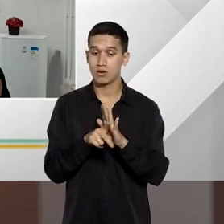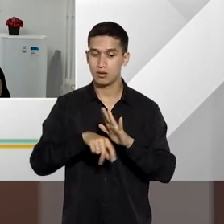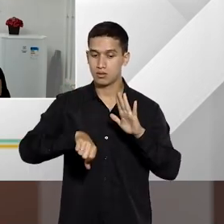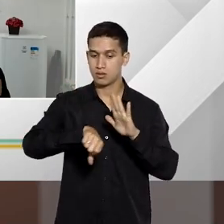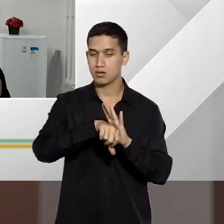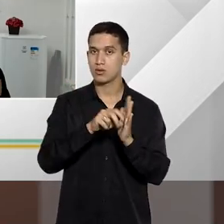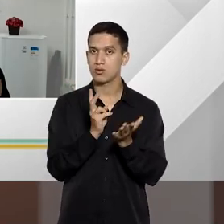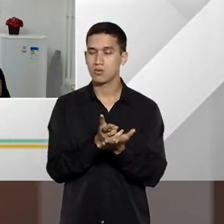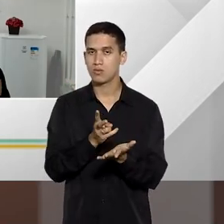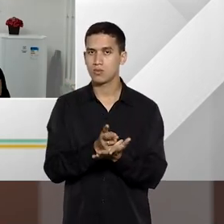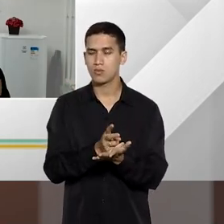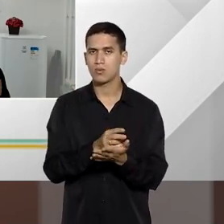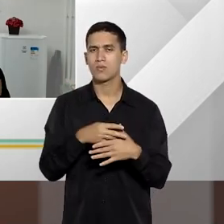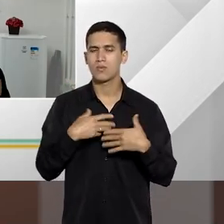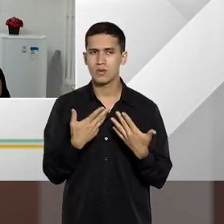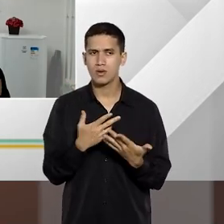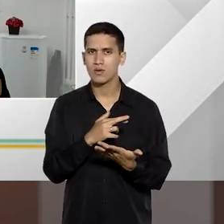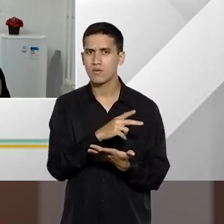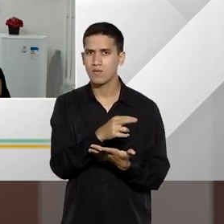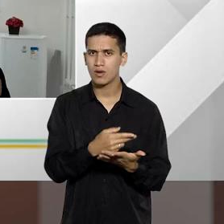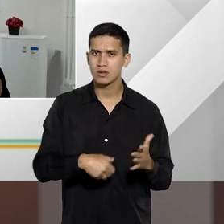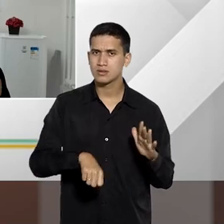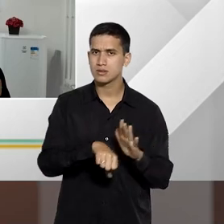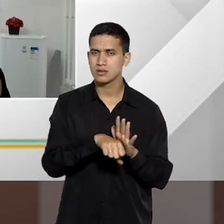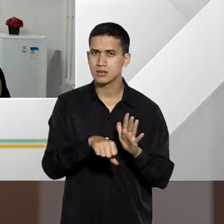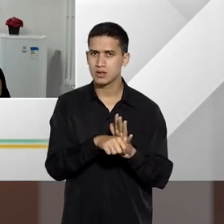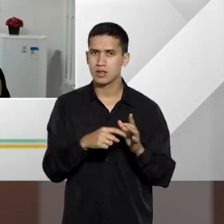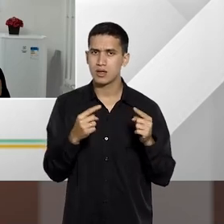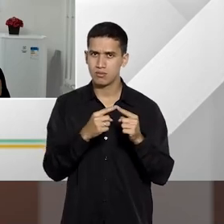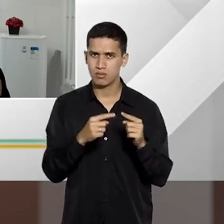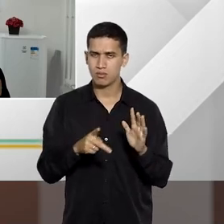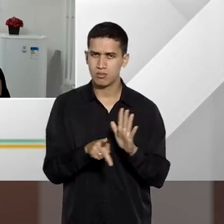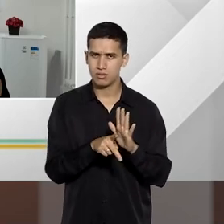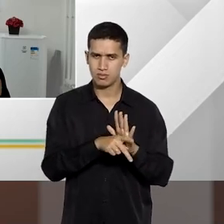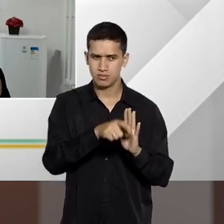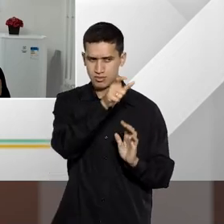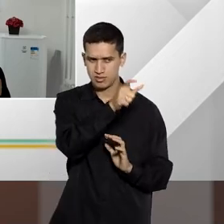professor Lúcio, os requisitos para que seja configurada essa espécie de concurso de crimes?